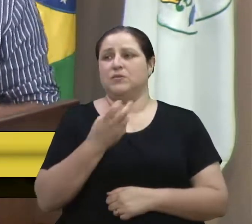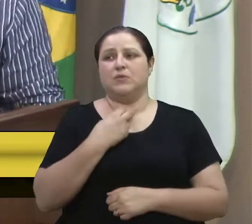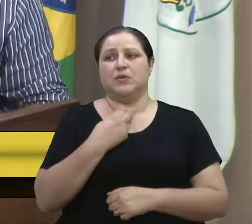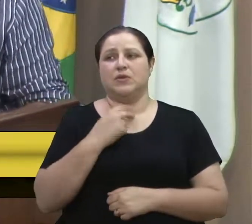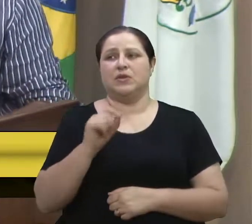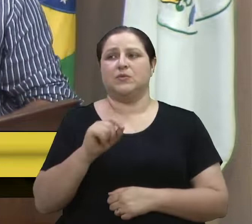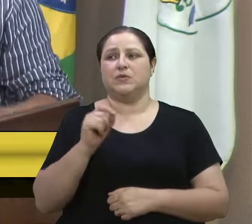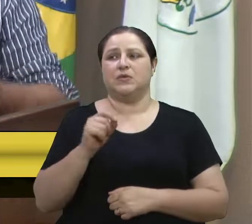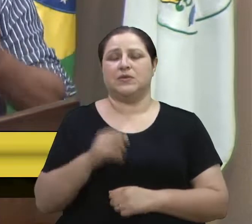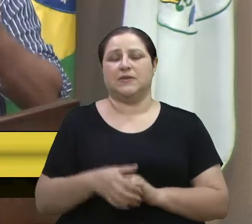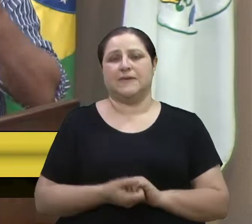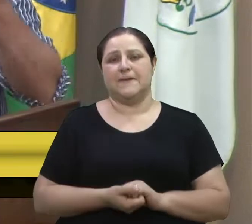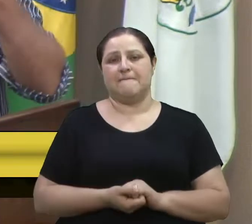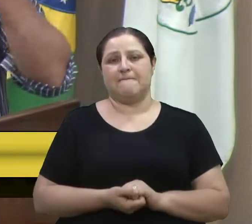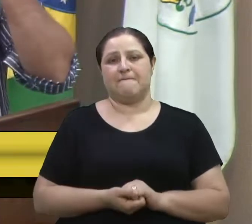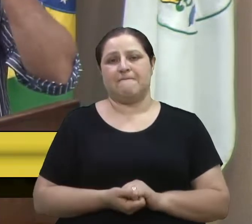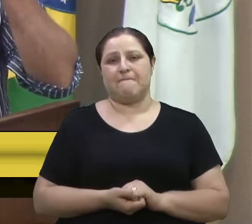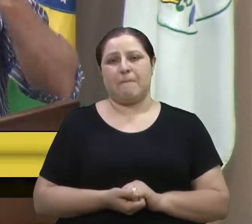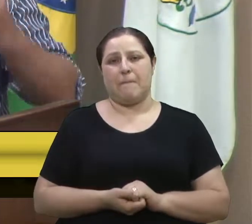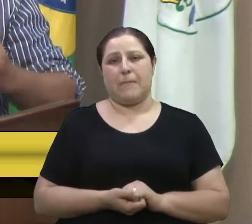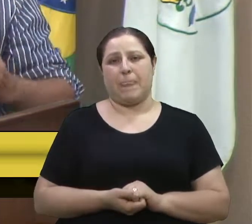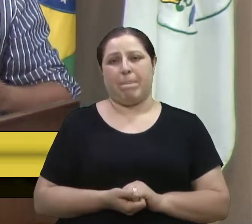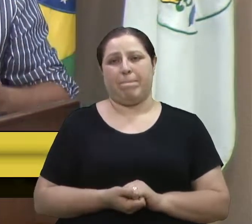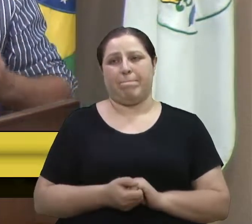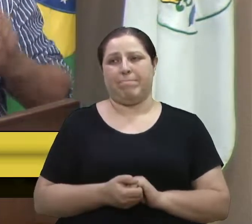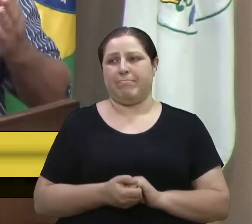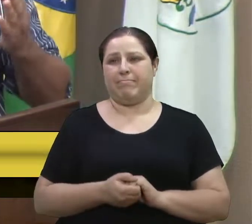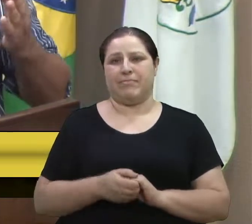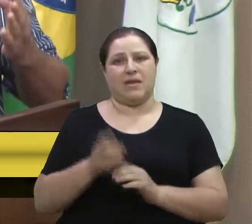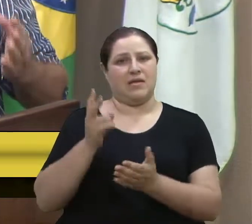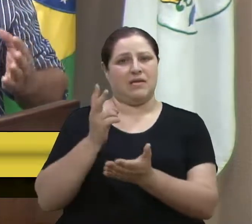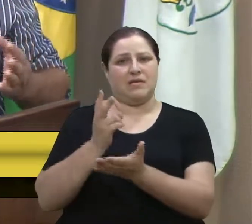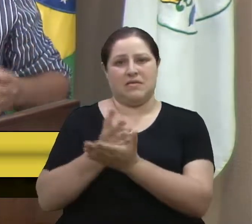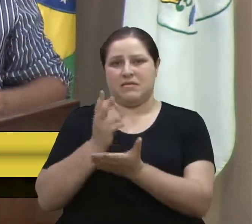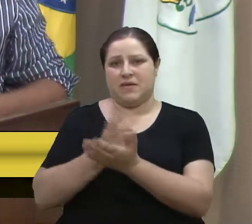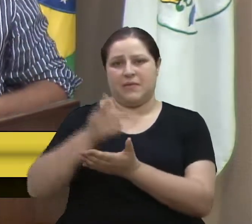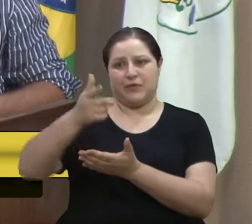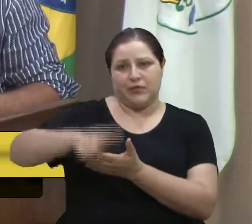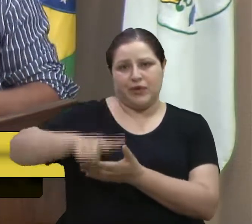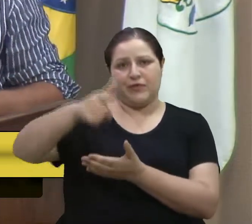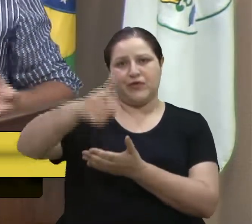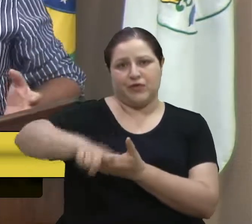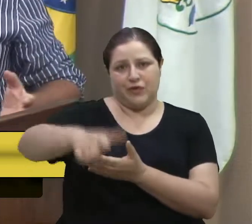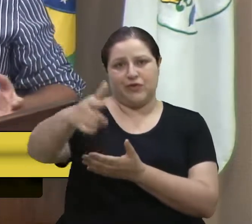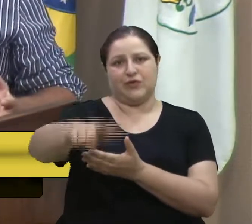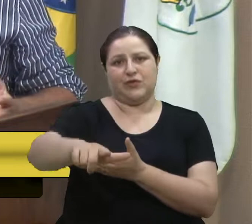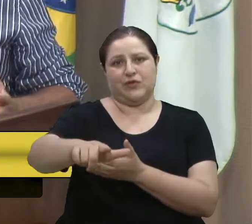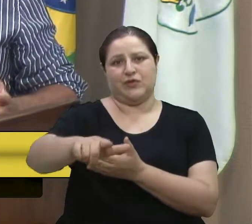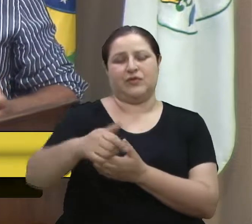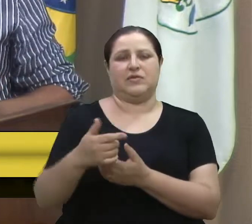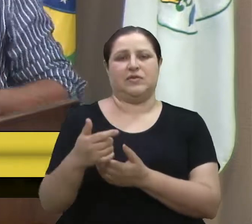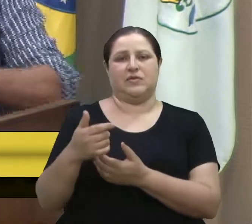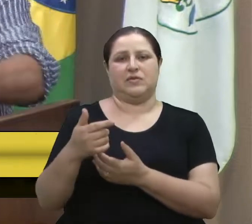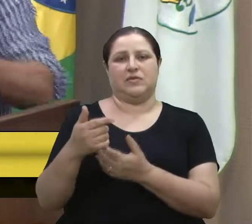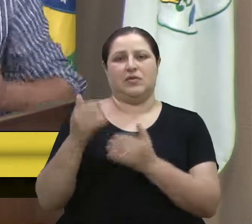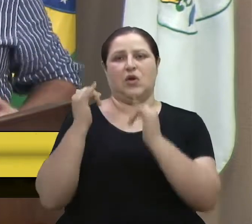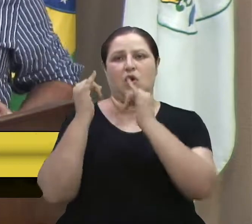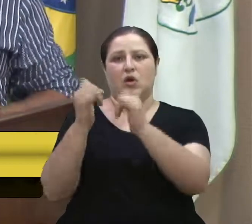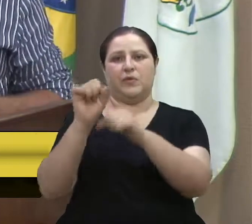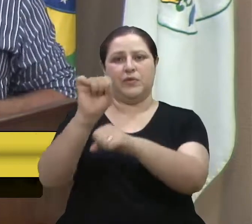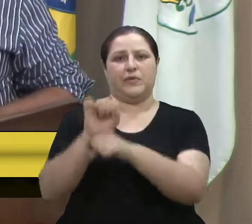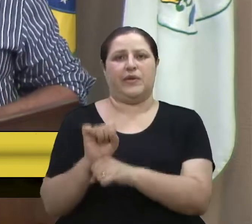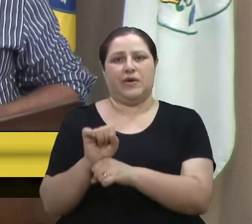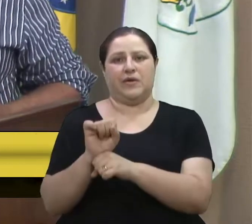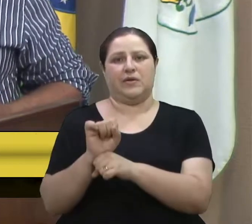podemos que isso aconteça, que isso se repita novamente, cruzarem os braços, e aí a